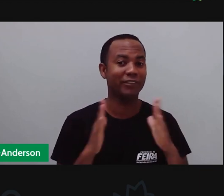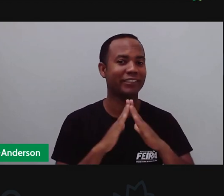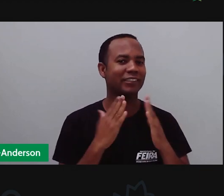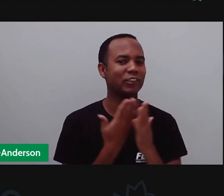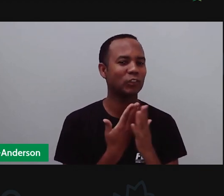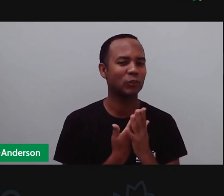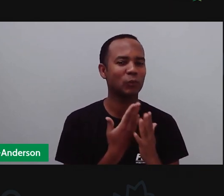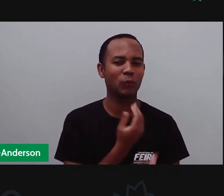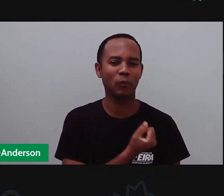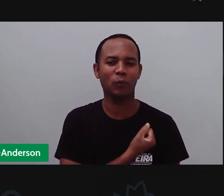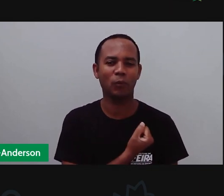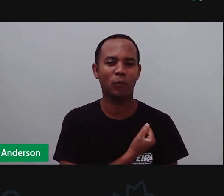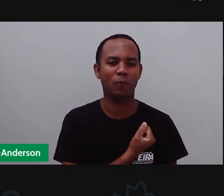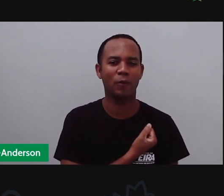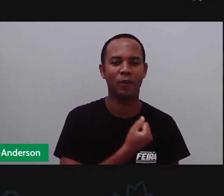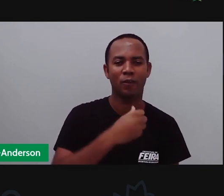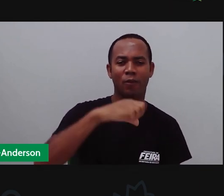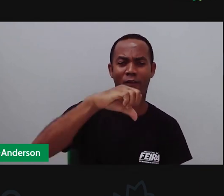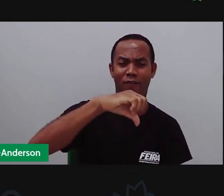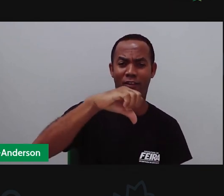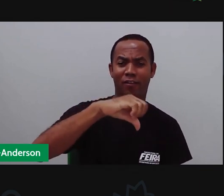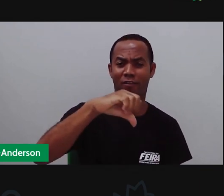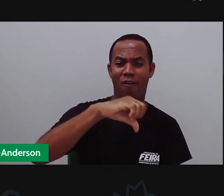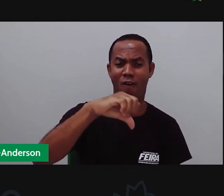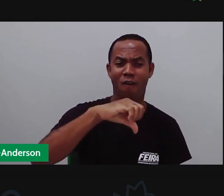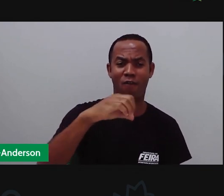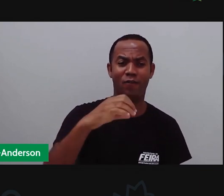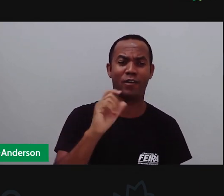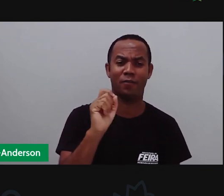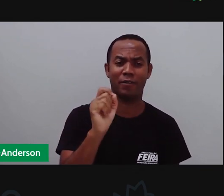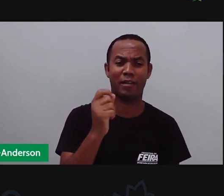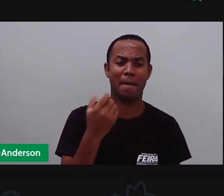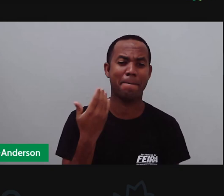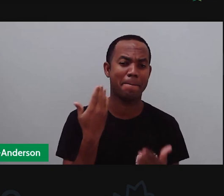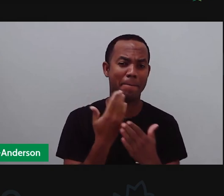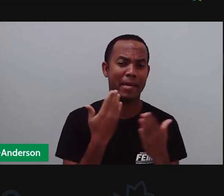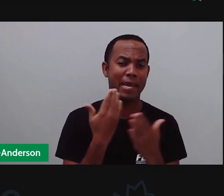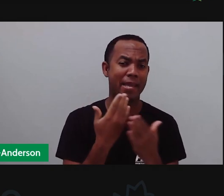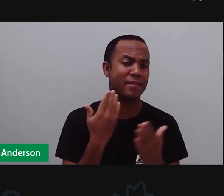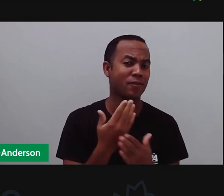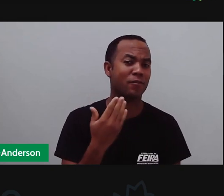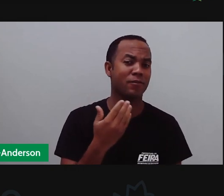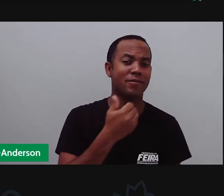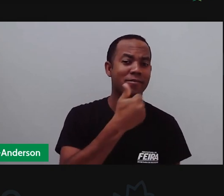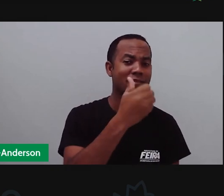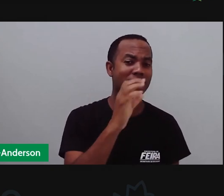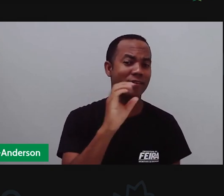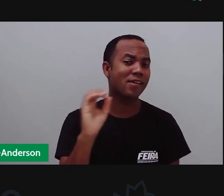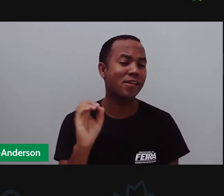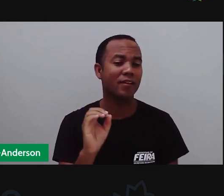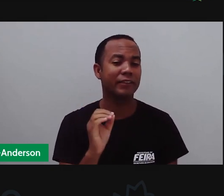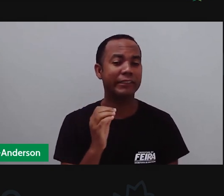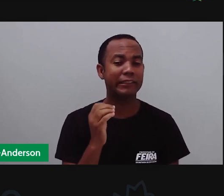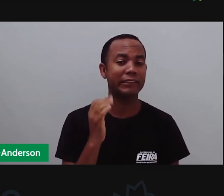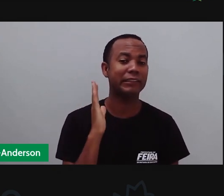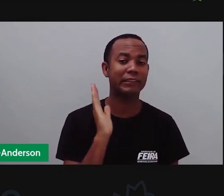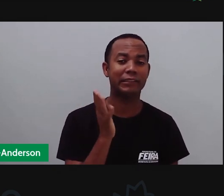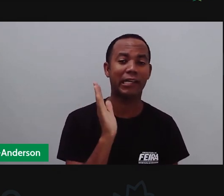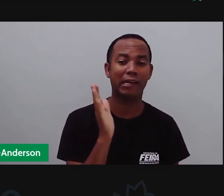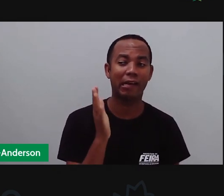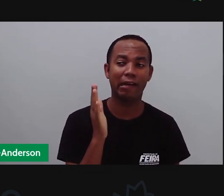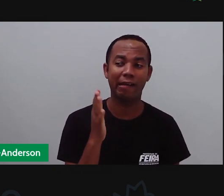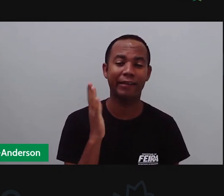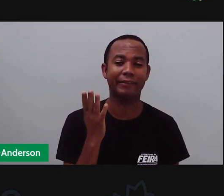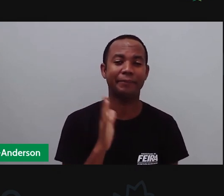número 99, Anderson, porque a 100 está aí na porta, está chegando a nossa aula de